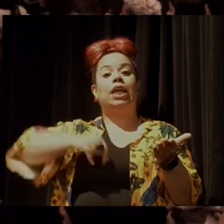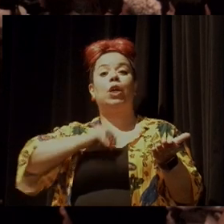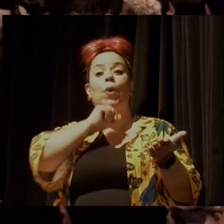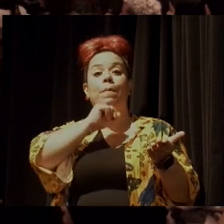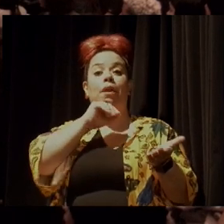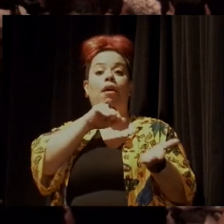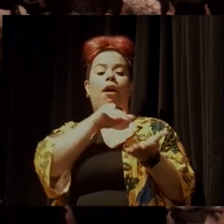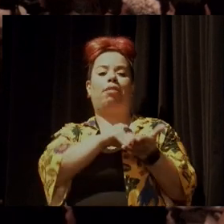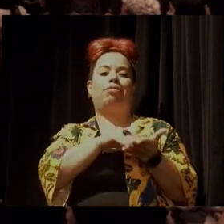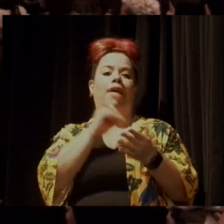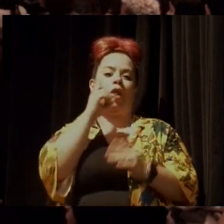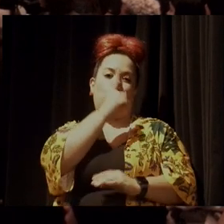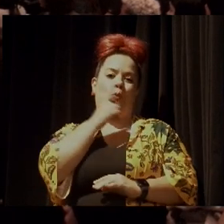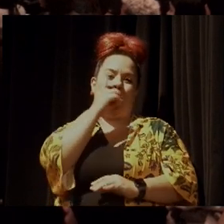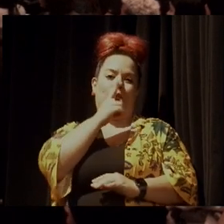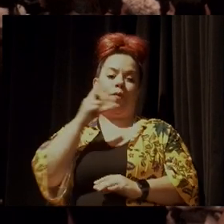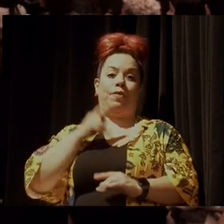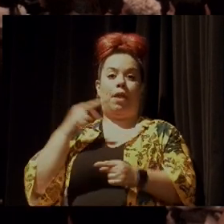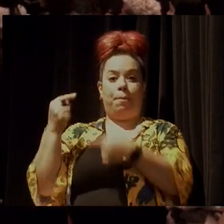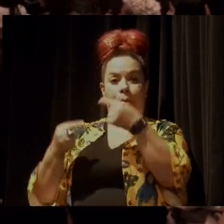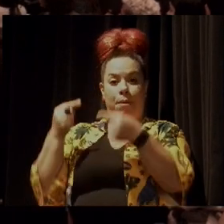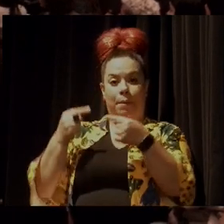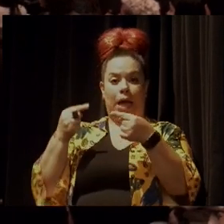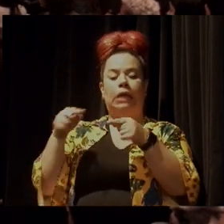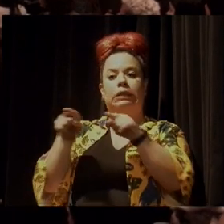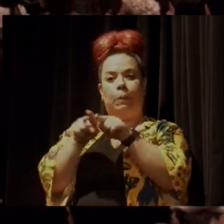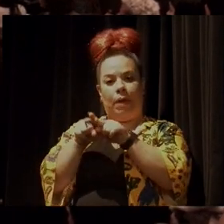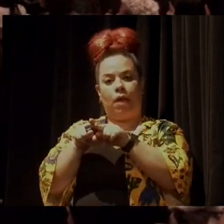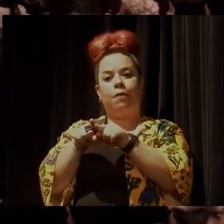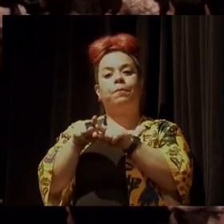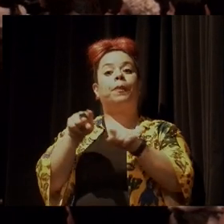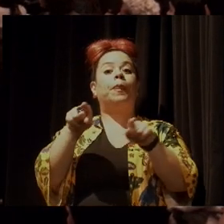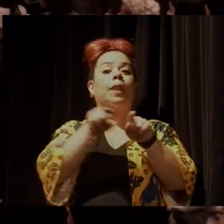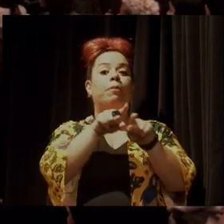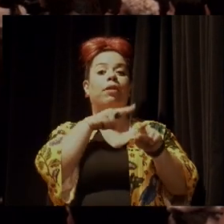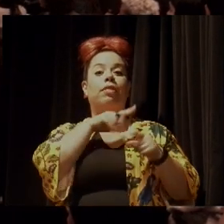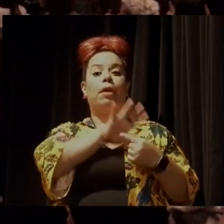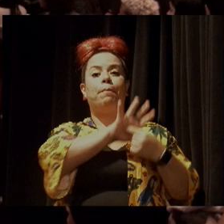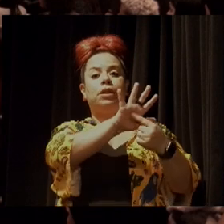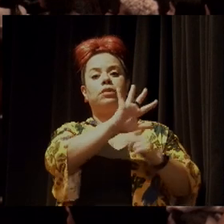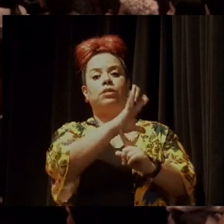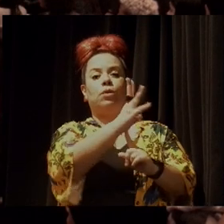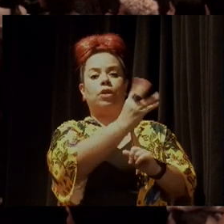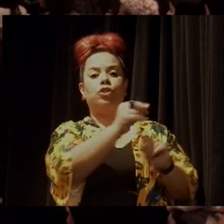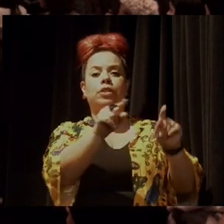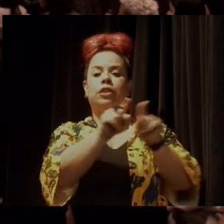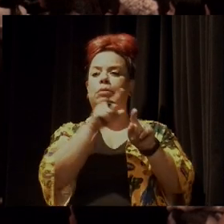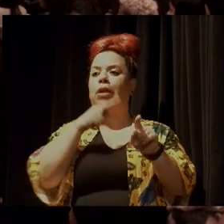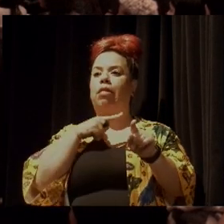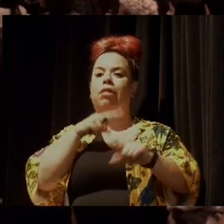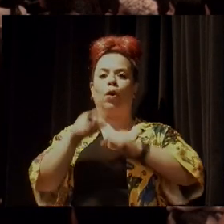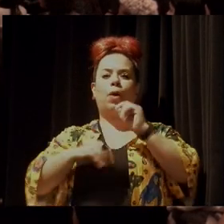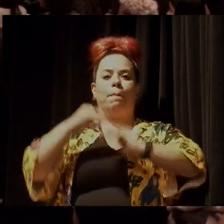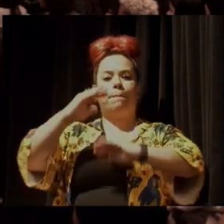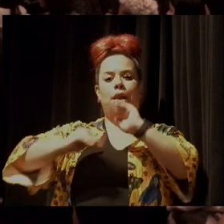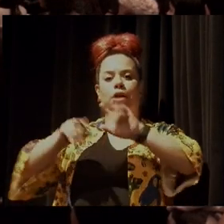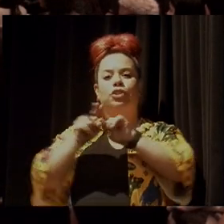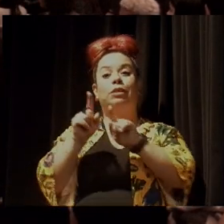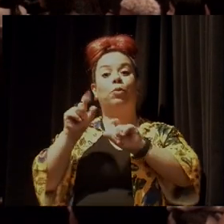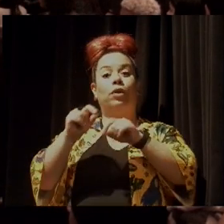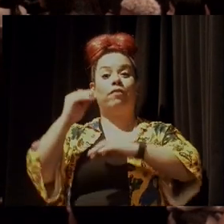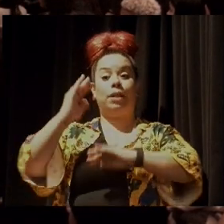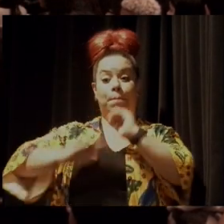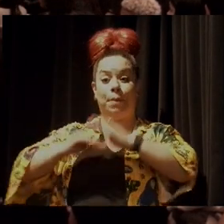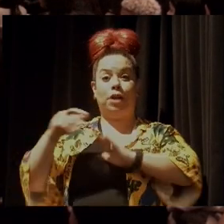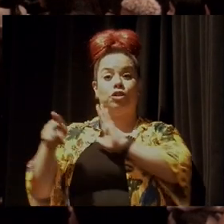porque, além desse debate, além dos debates, tem apresentações artísticas, intervenções, e vai ter uma ação de plantio